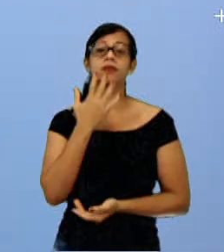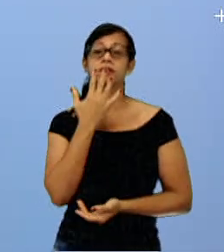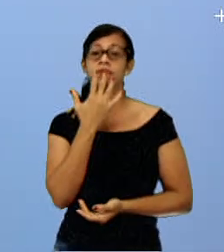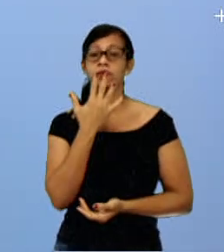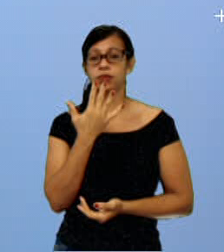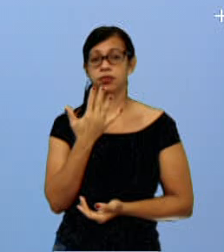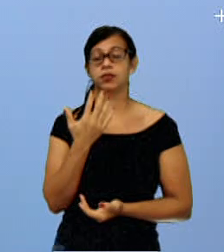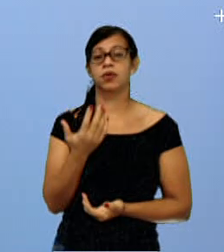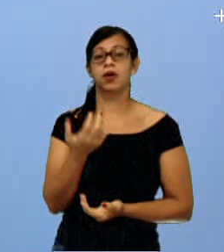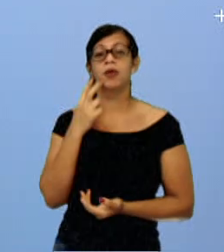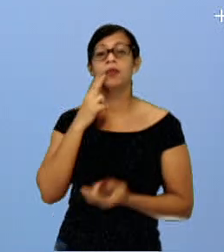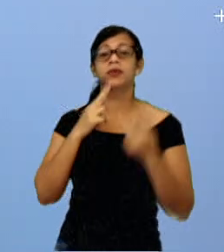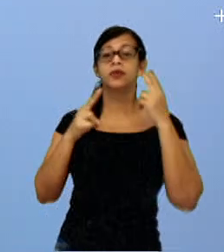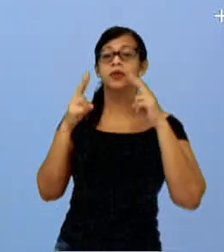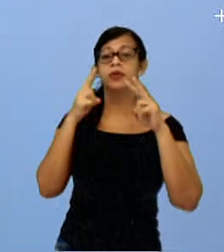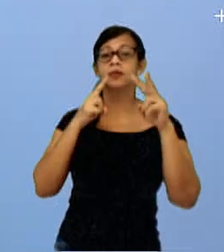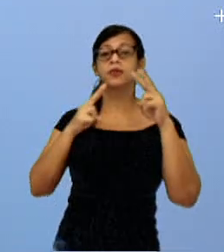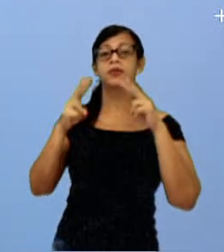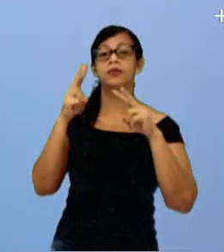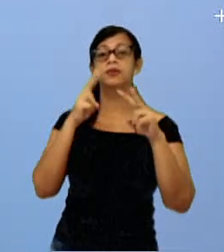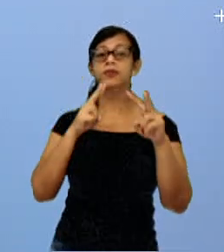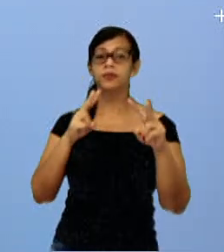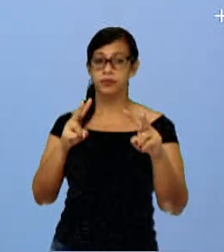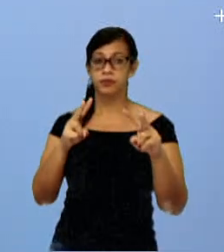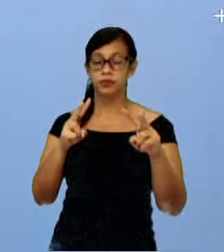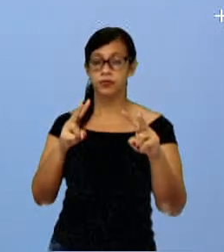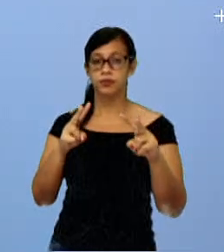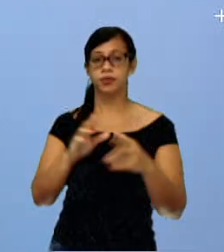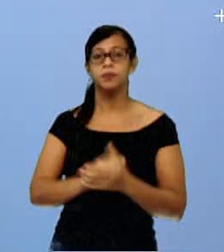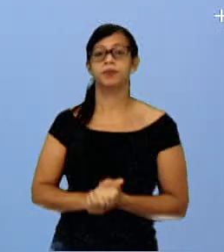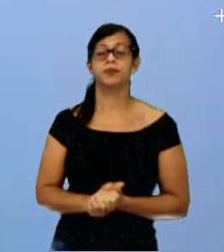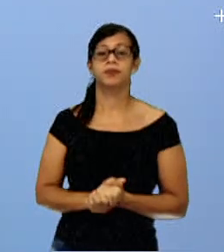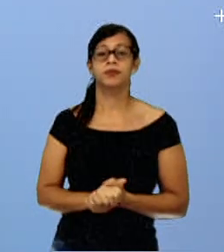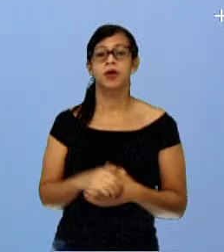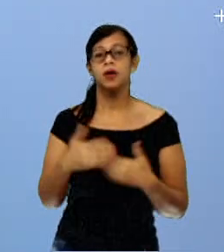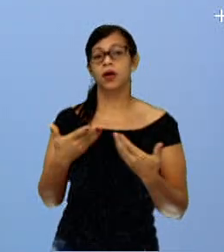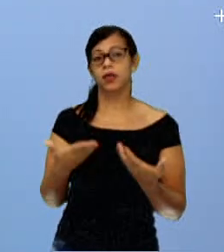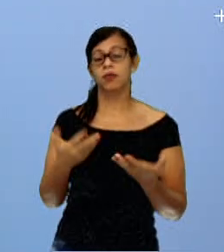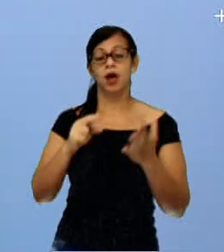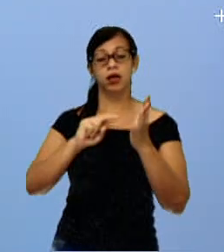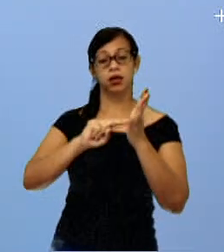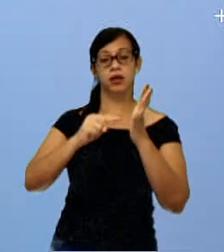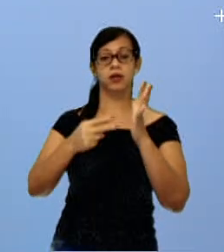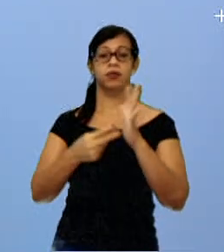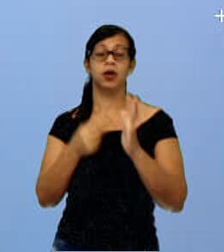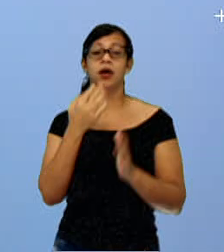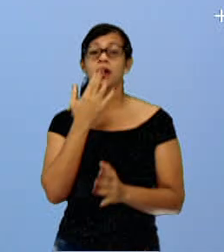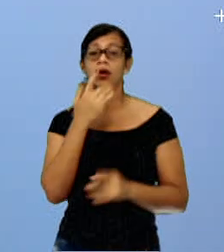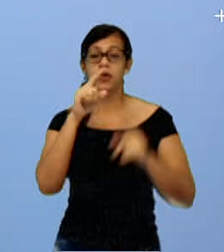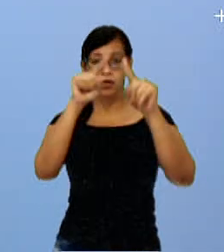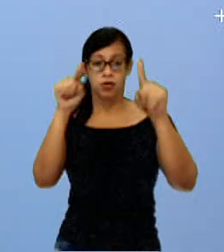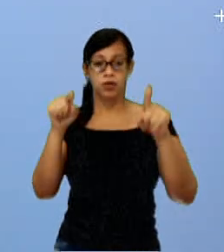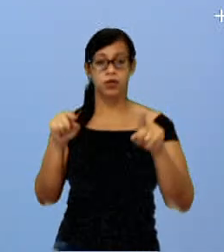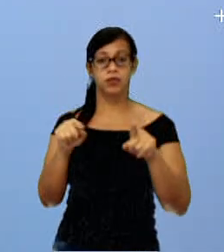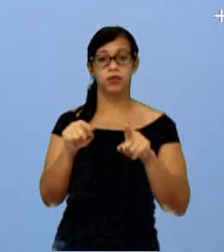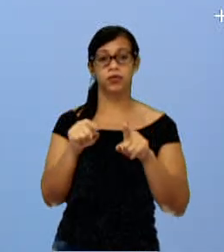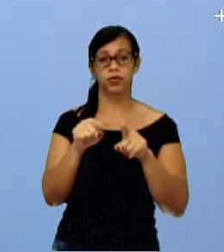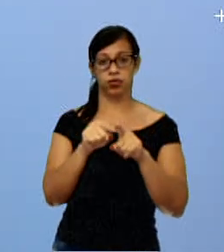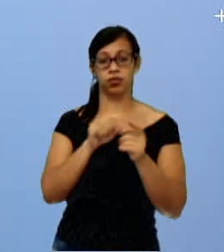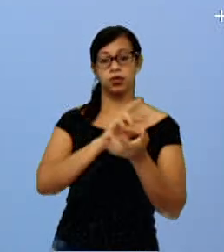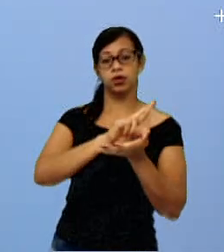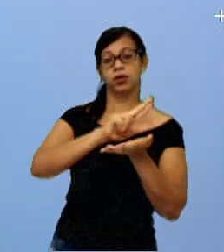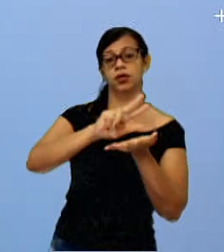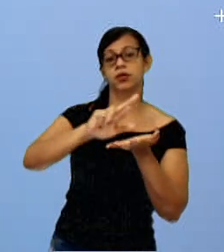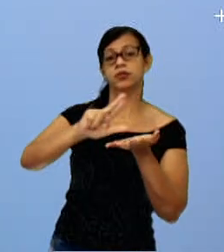pode ver através também do nosso olho humano. Então, é a representação das cores através do círculo onde estão dispostas as variações